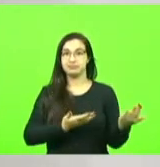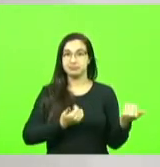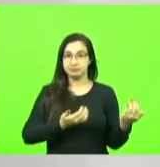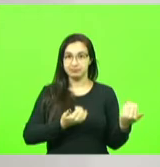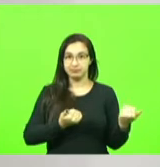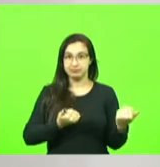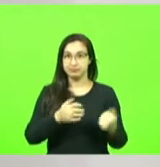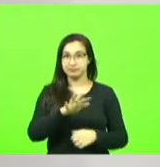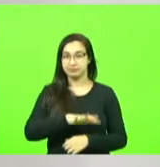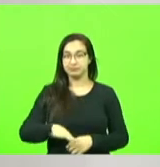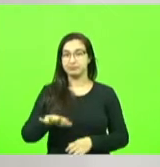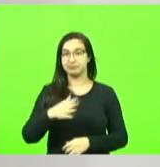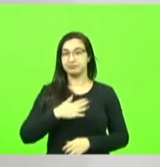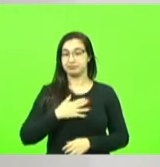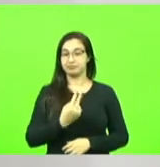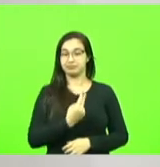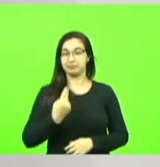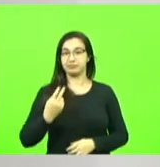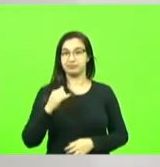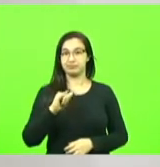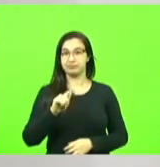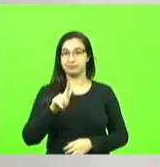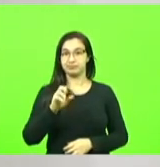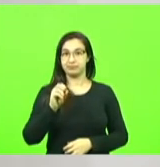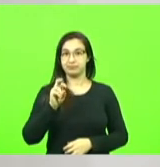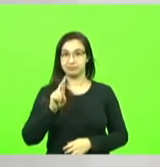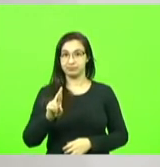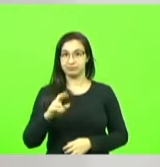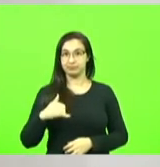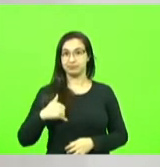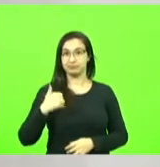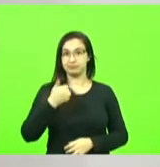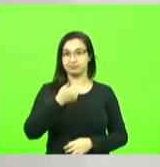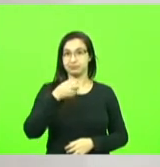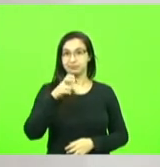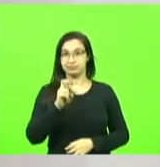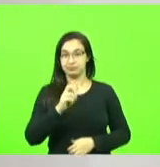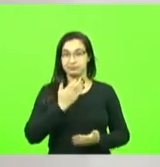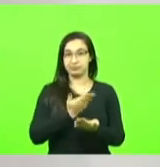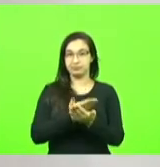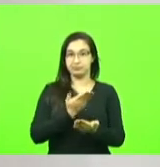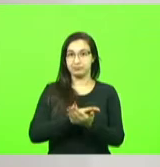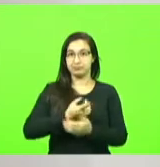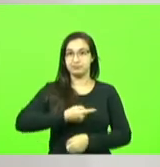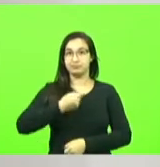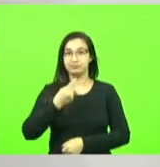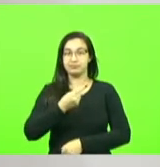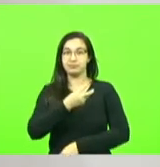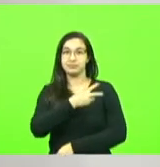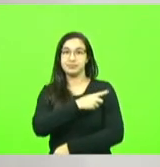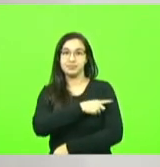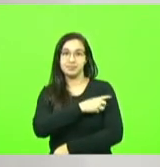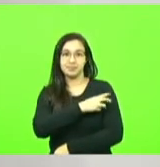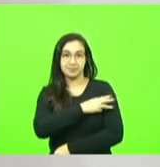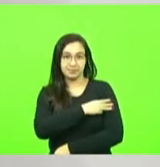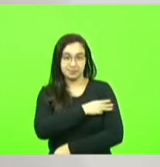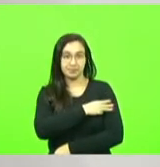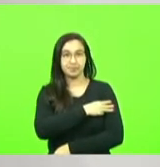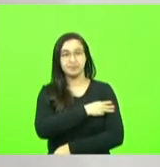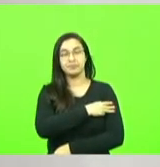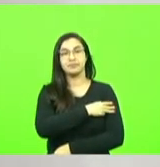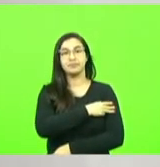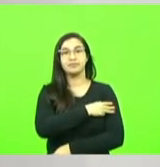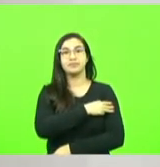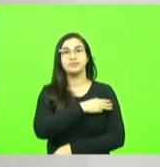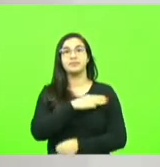nome é Igor Moser tenho 15 anos e estudo no primeiro ano do ensino médio do colégio São Paulo em Ascurra